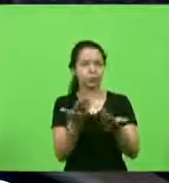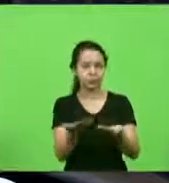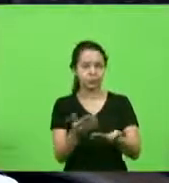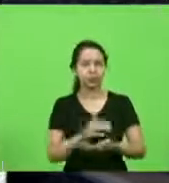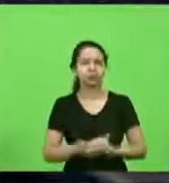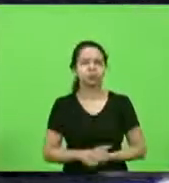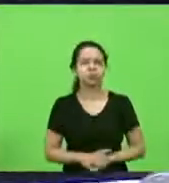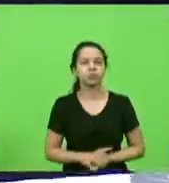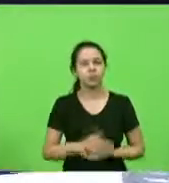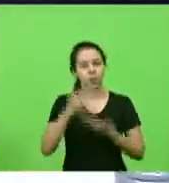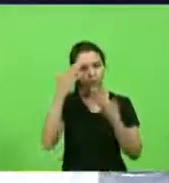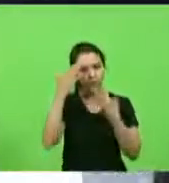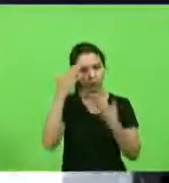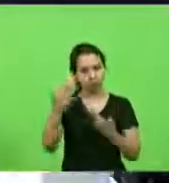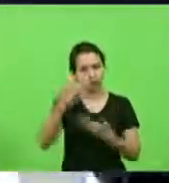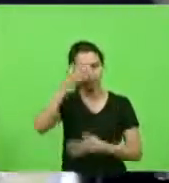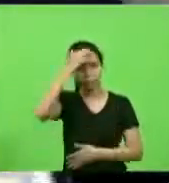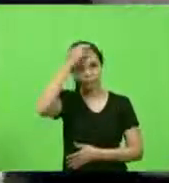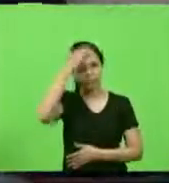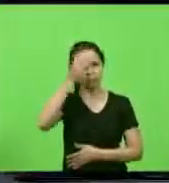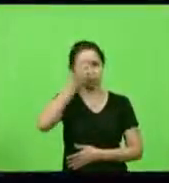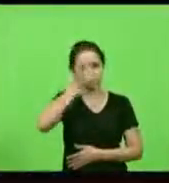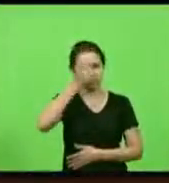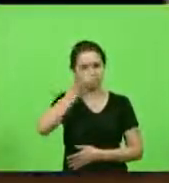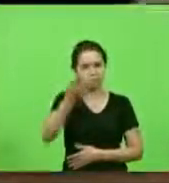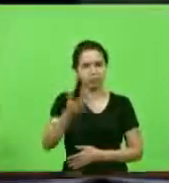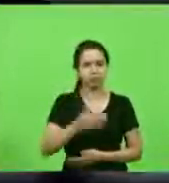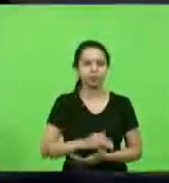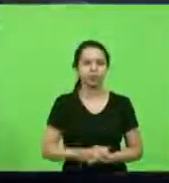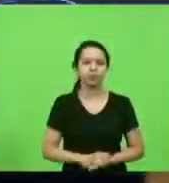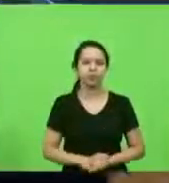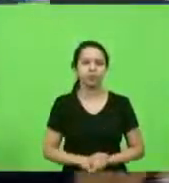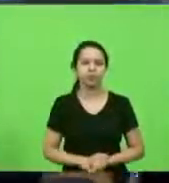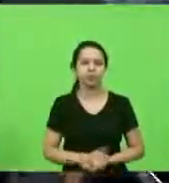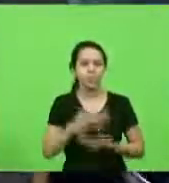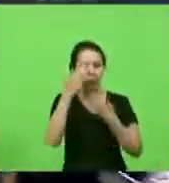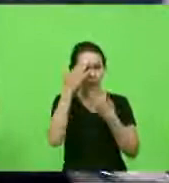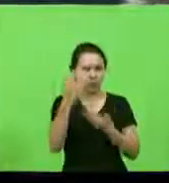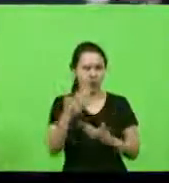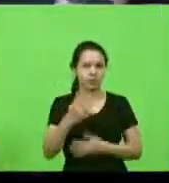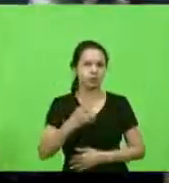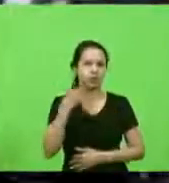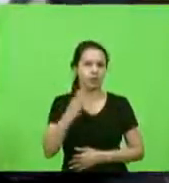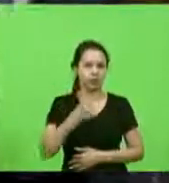deputado Mocelin deputado Scudlac obrigado deputado